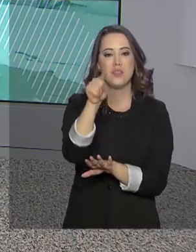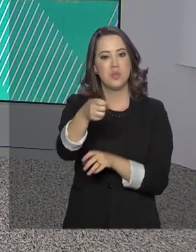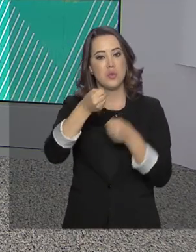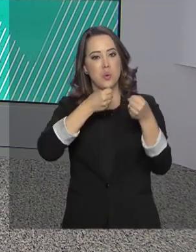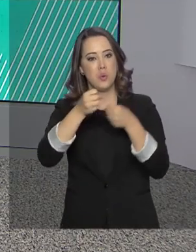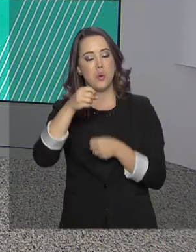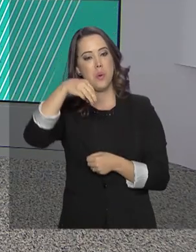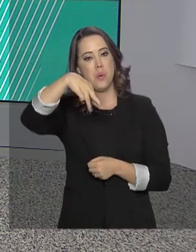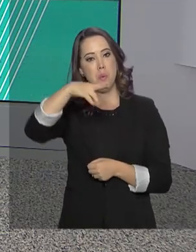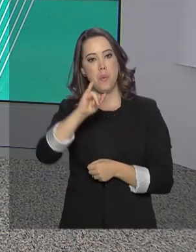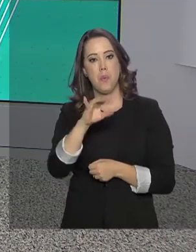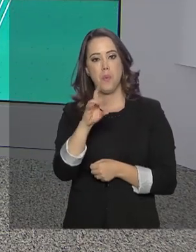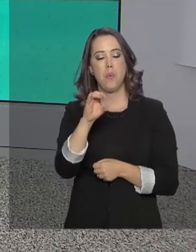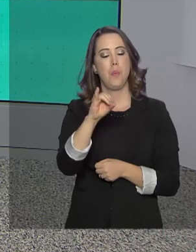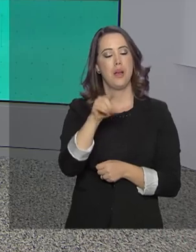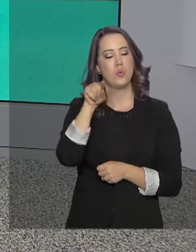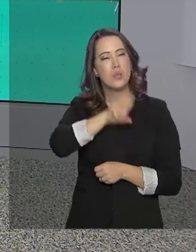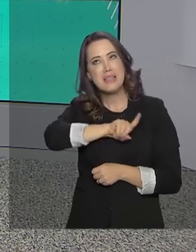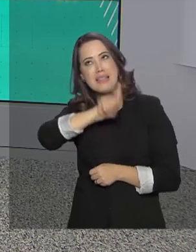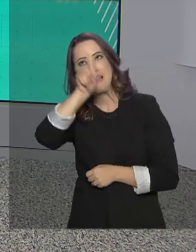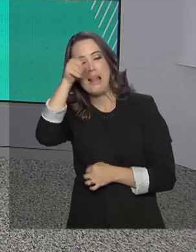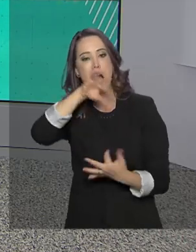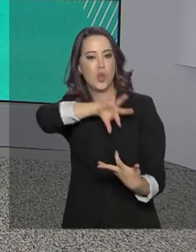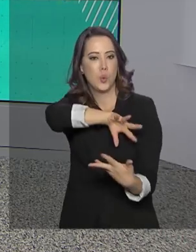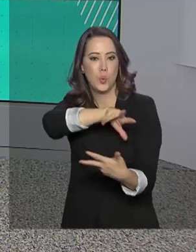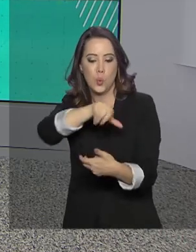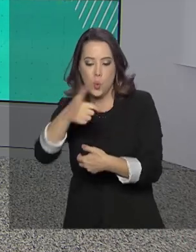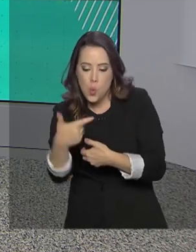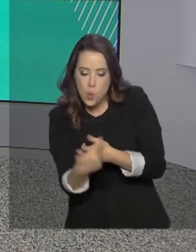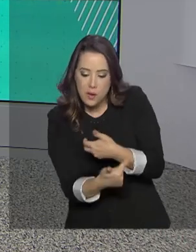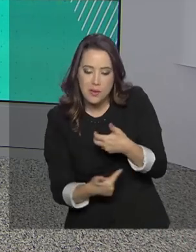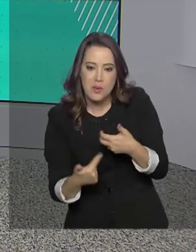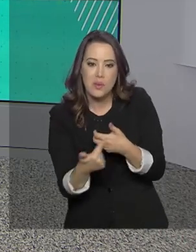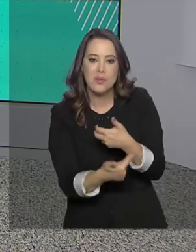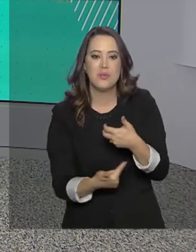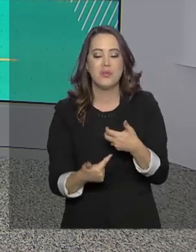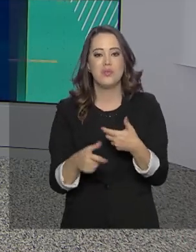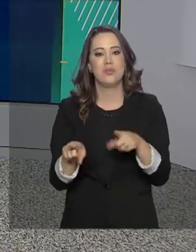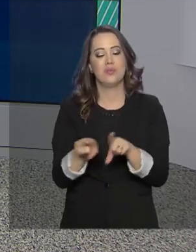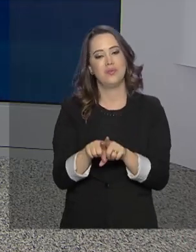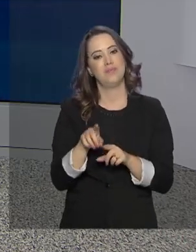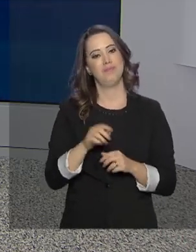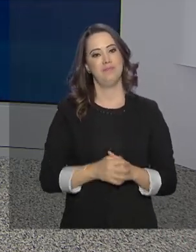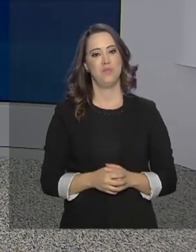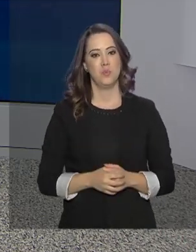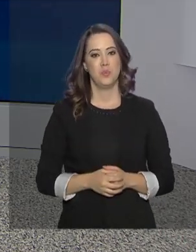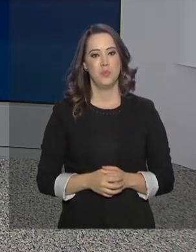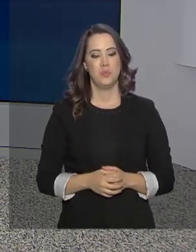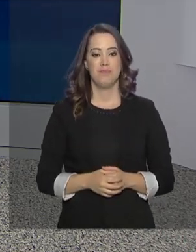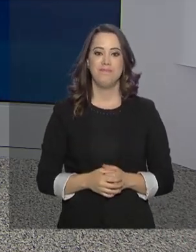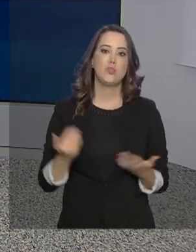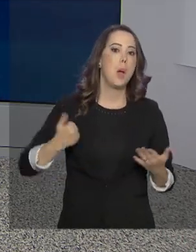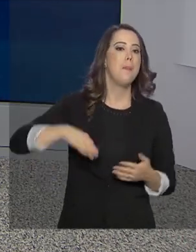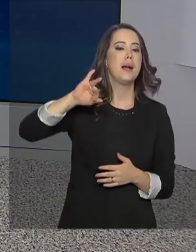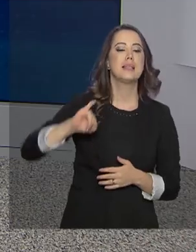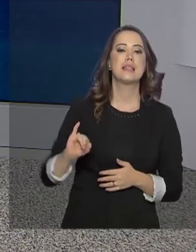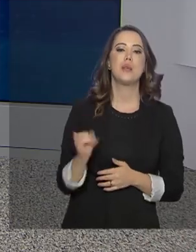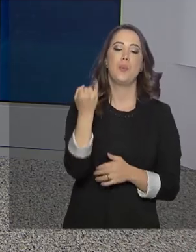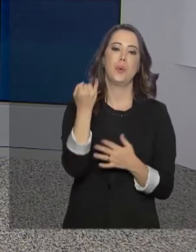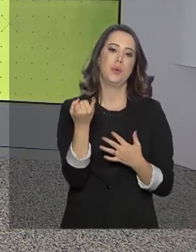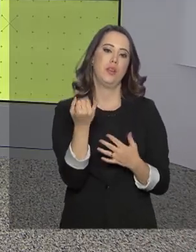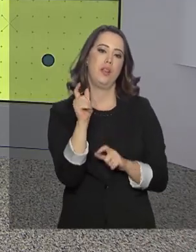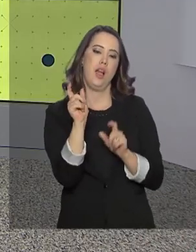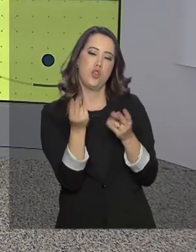repórter Maurício de Almeida, falando direto na Estação Comandante Ferraz na Antártica. Mais oportunidades de